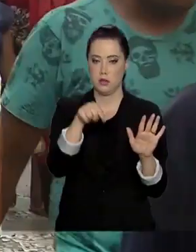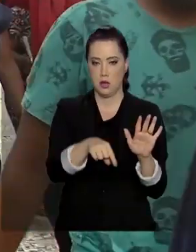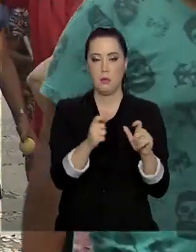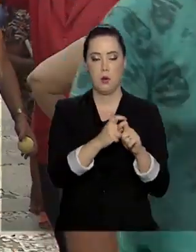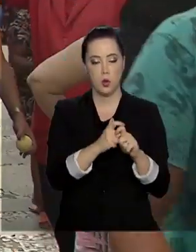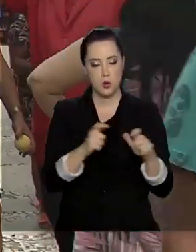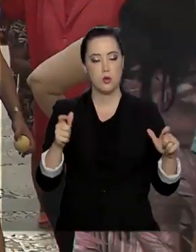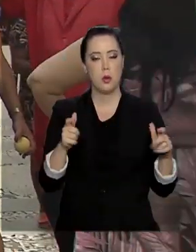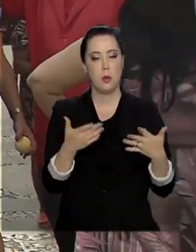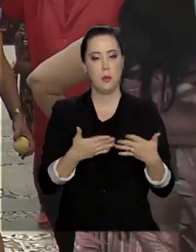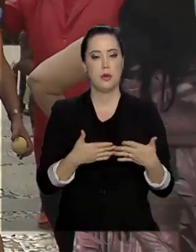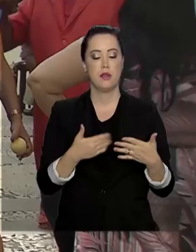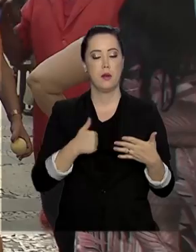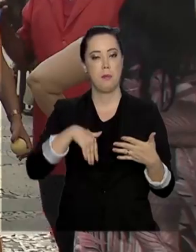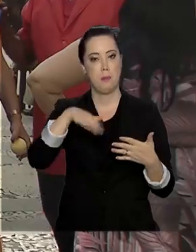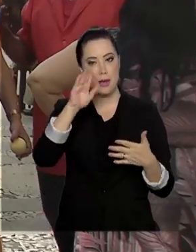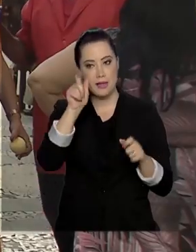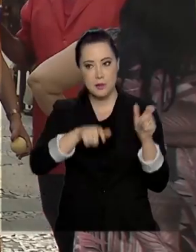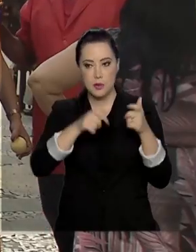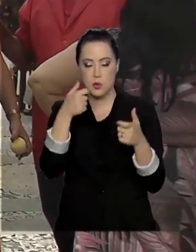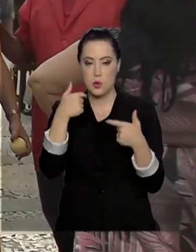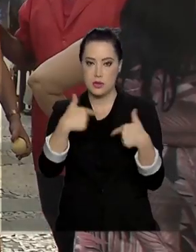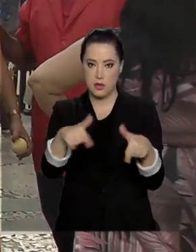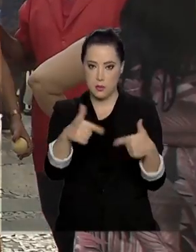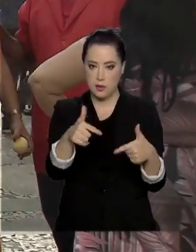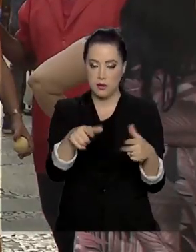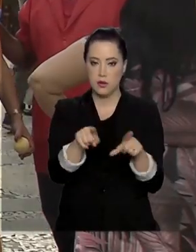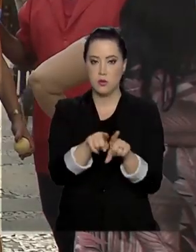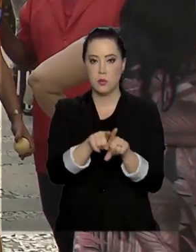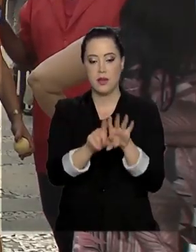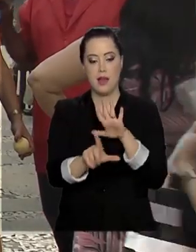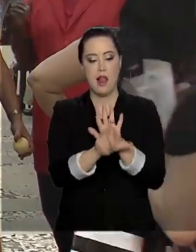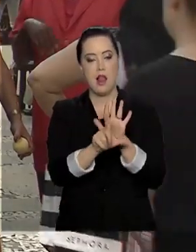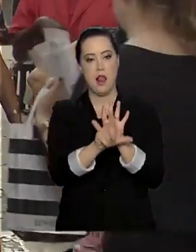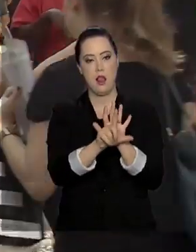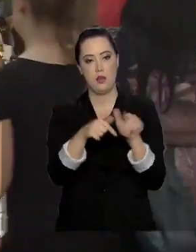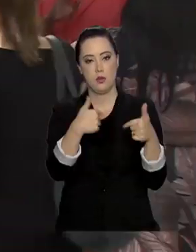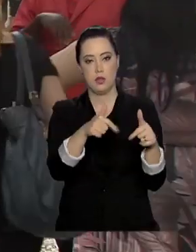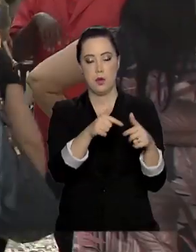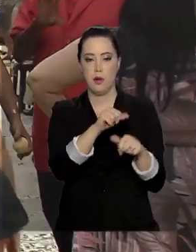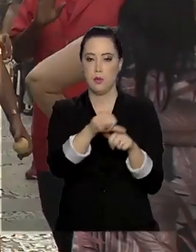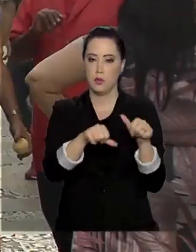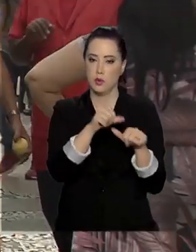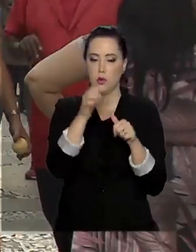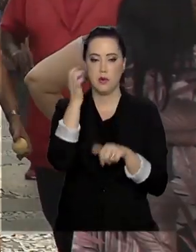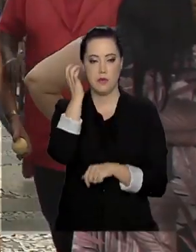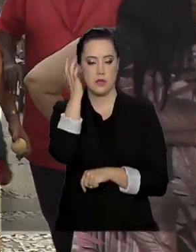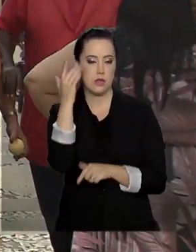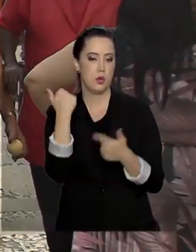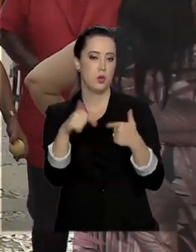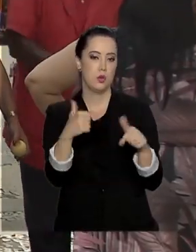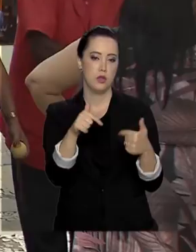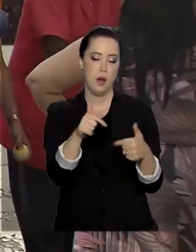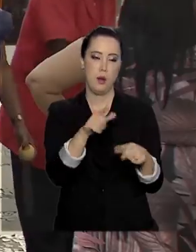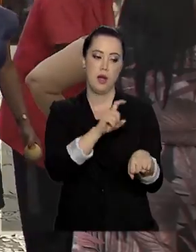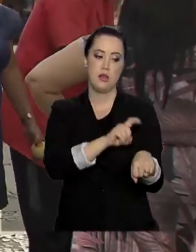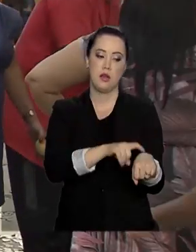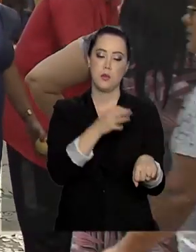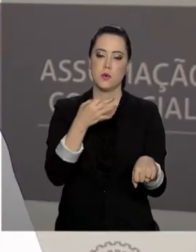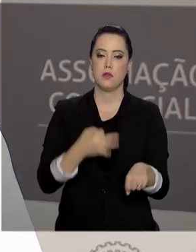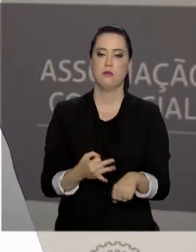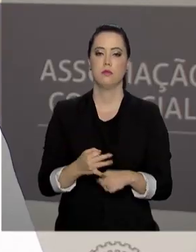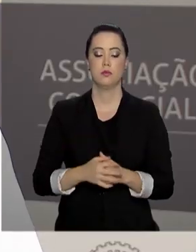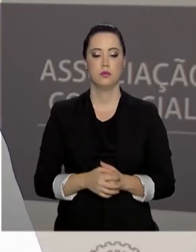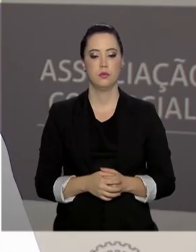a turbinar essas contratações. A legislação trabalhista, que mudou e facilitou o emprego de trabalhadores temporários.